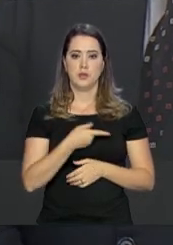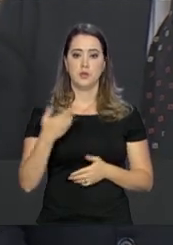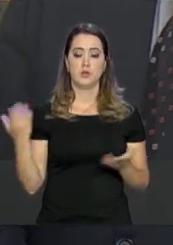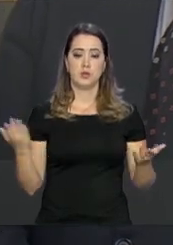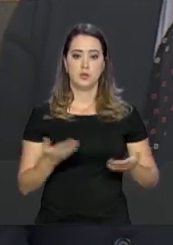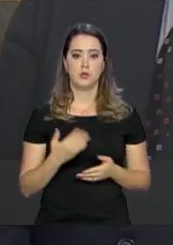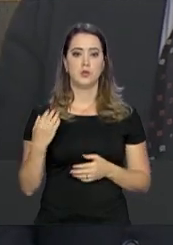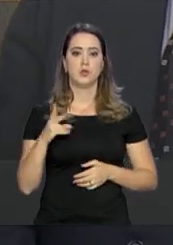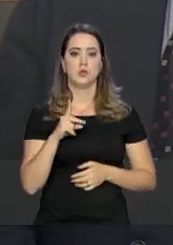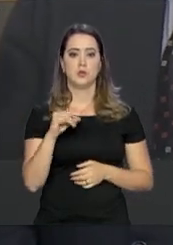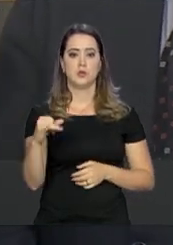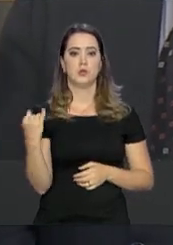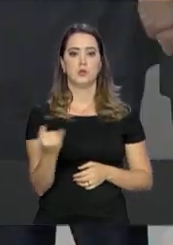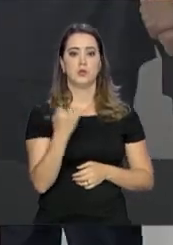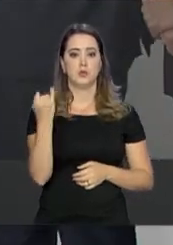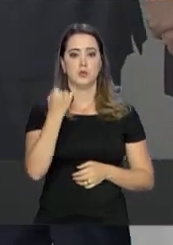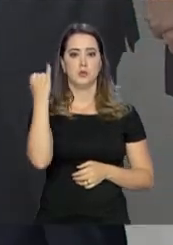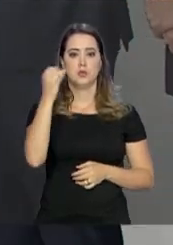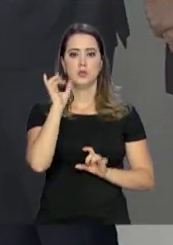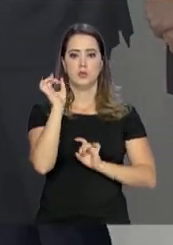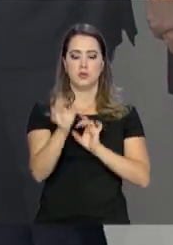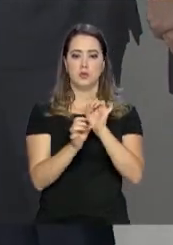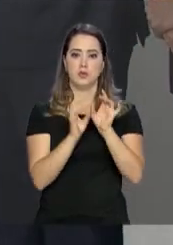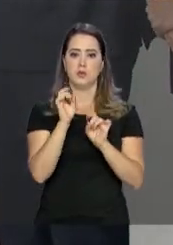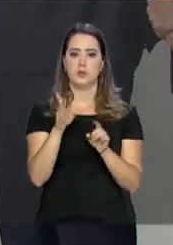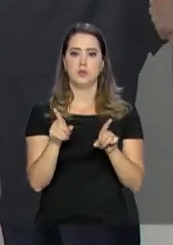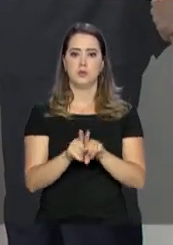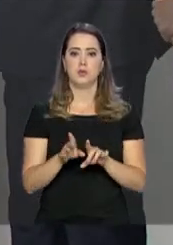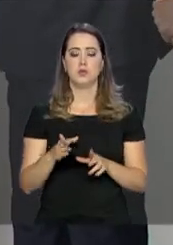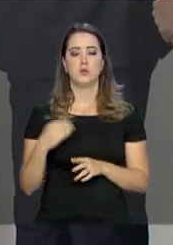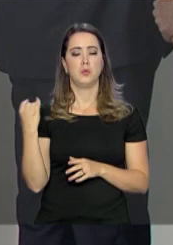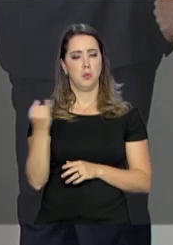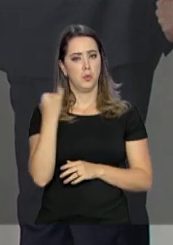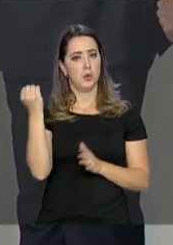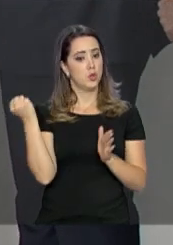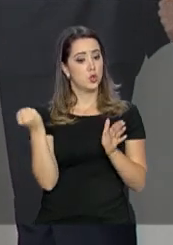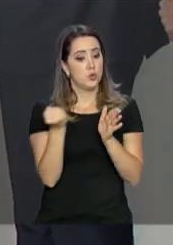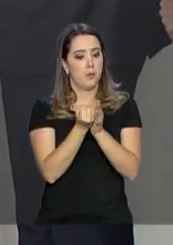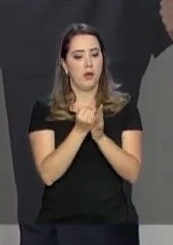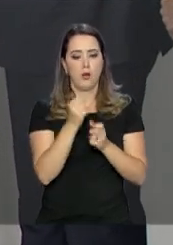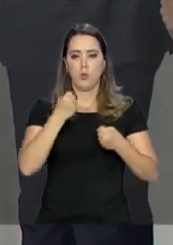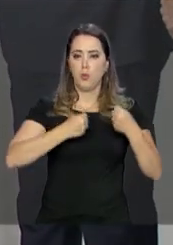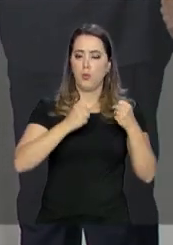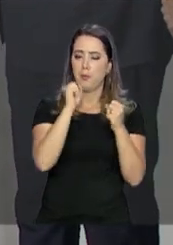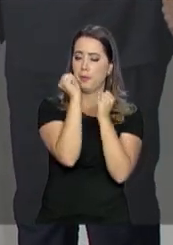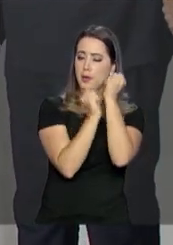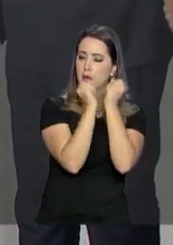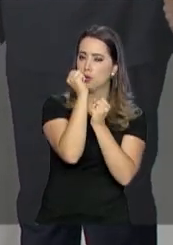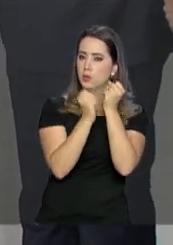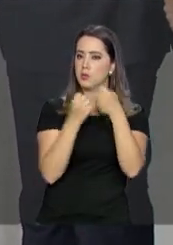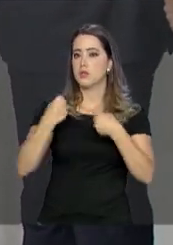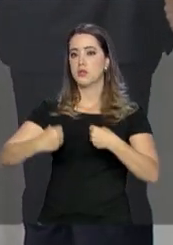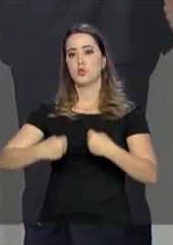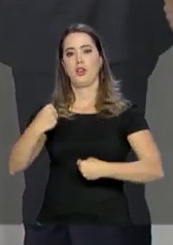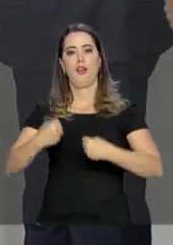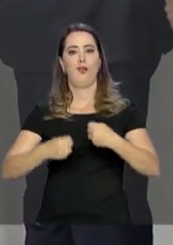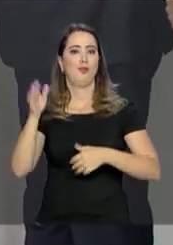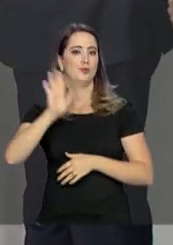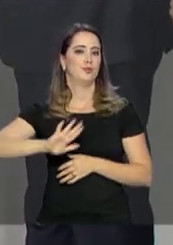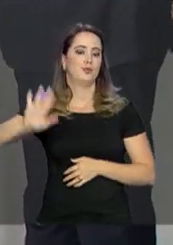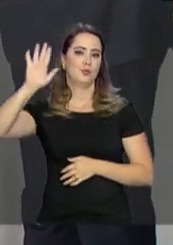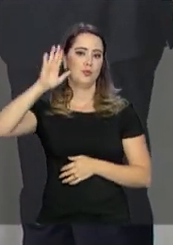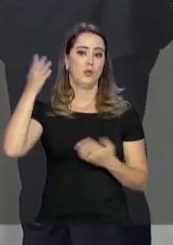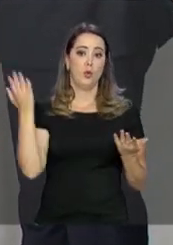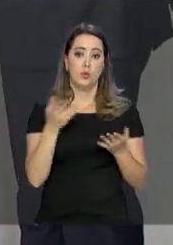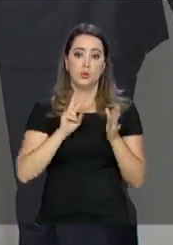é um dia muito especial, um marco, diria até, para a indústria automobilística nacional. Essa indústria que hoje